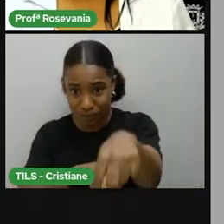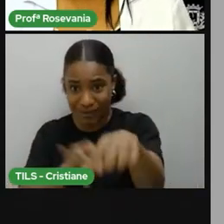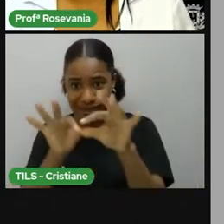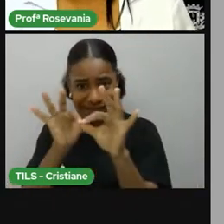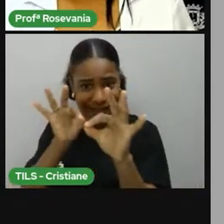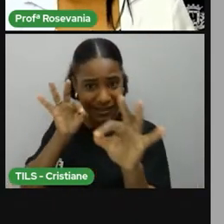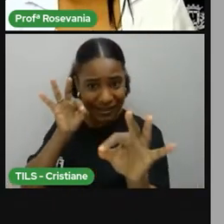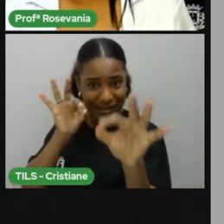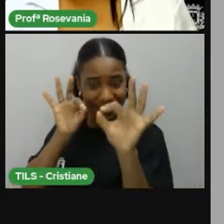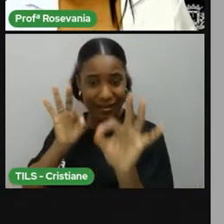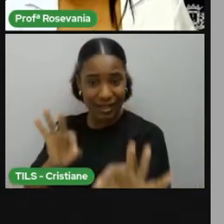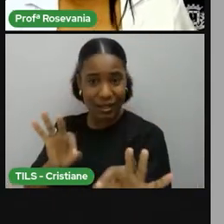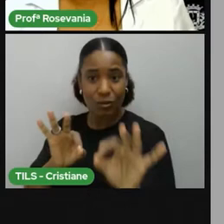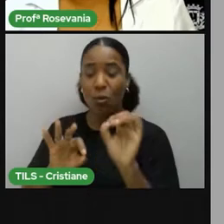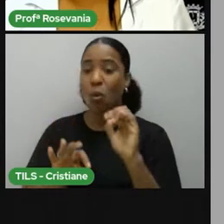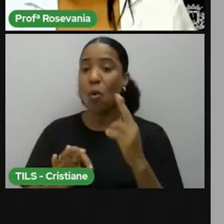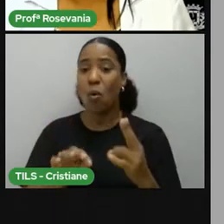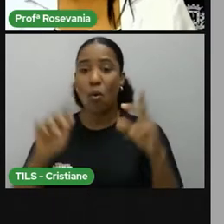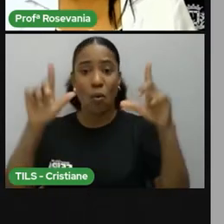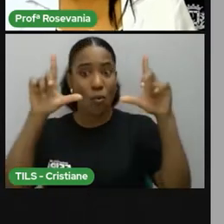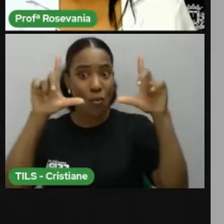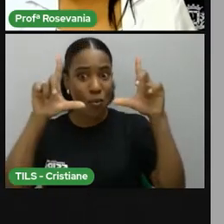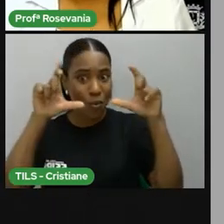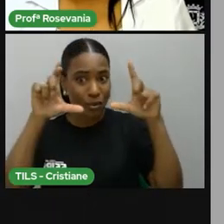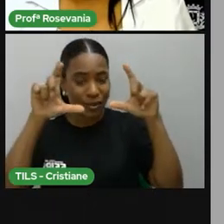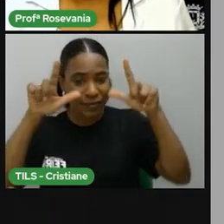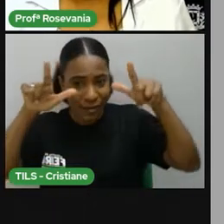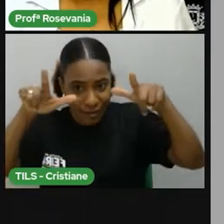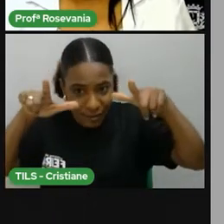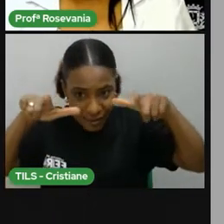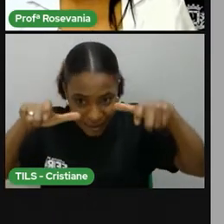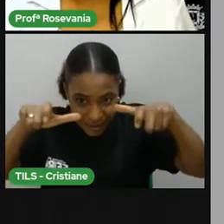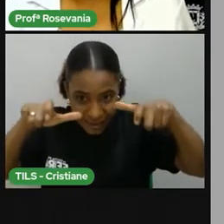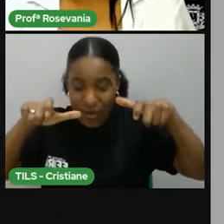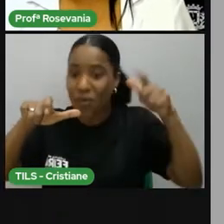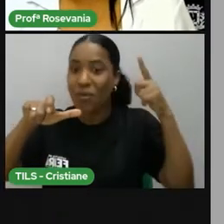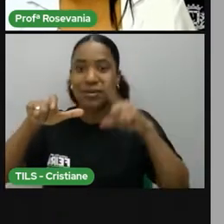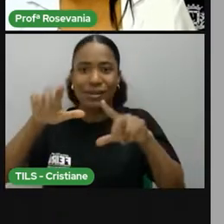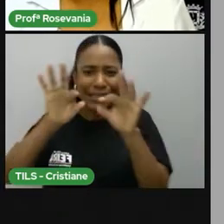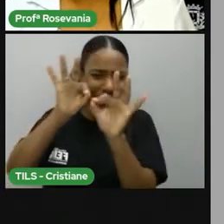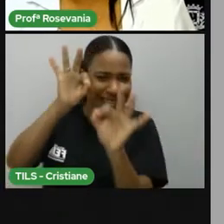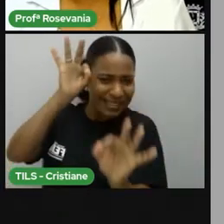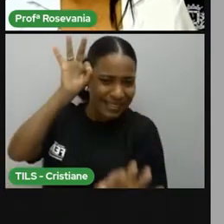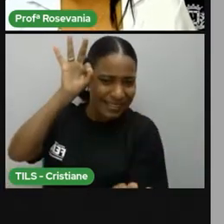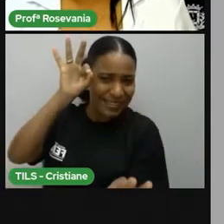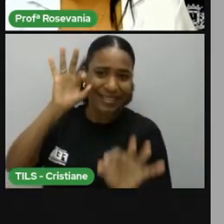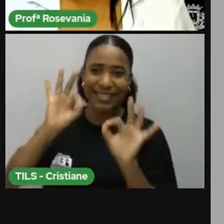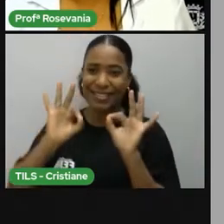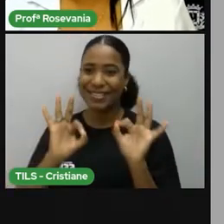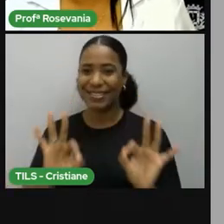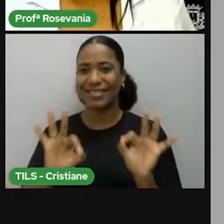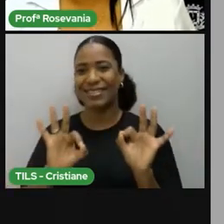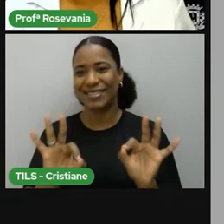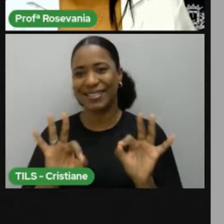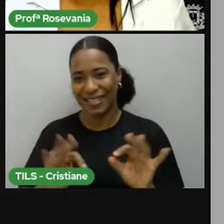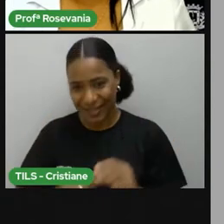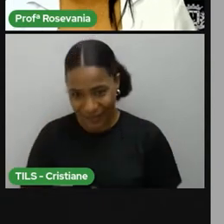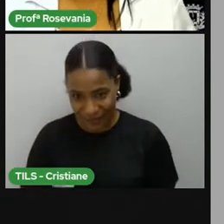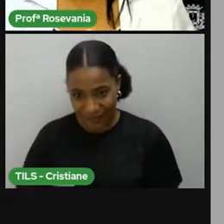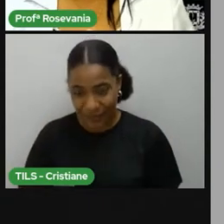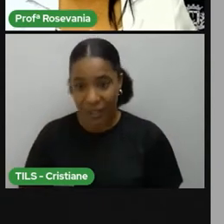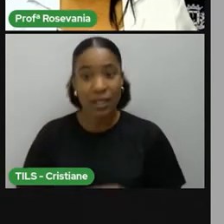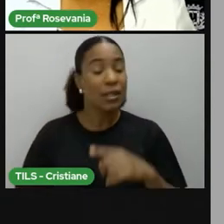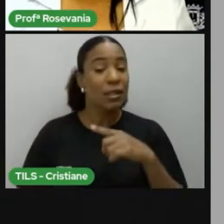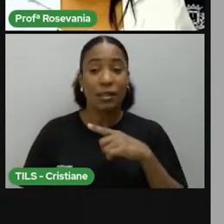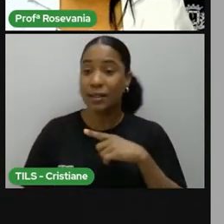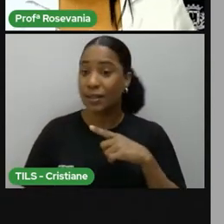lá para o estudo, que é uma coisa boa. Então, tanto faz o uso dela, né, infelizmente, ela tem essa utilidade,